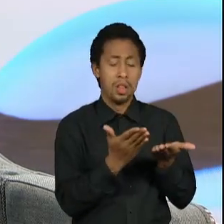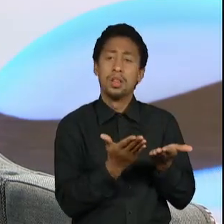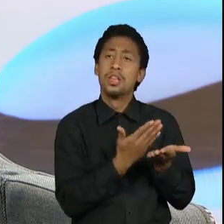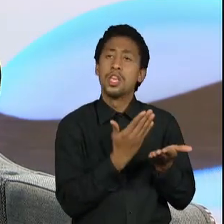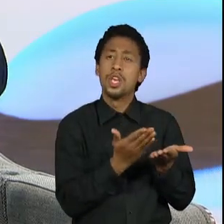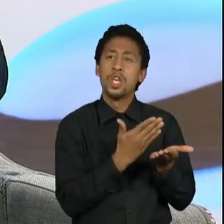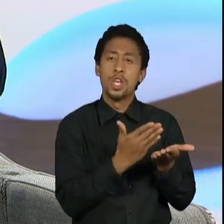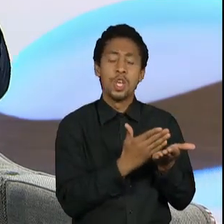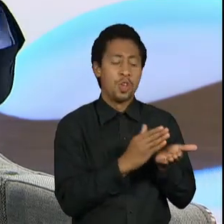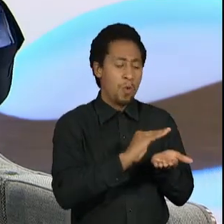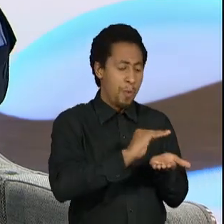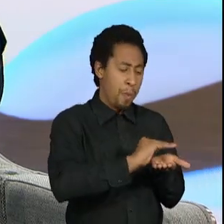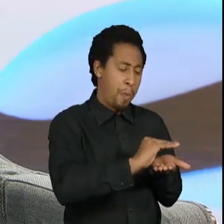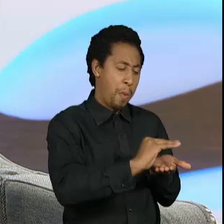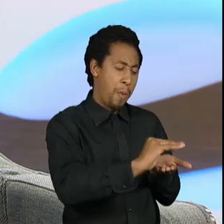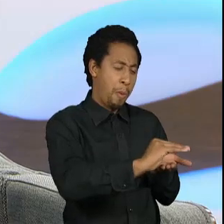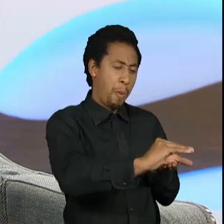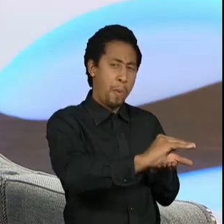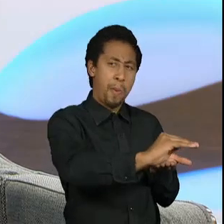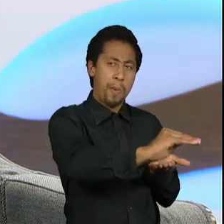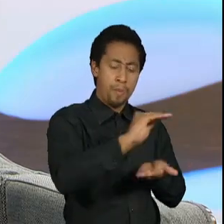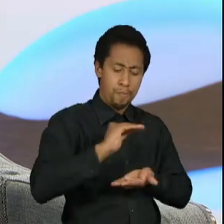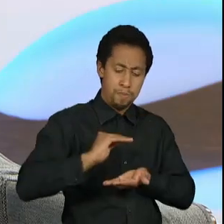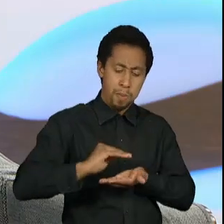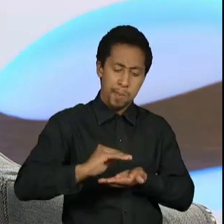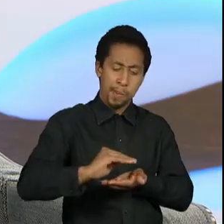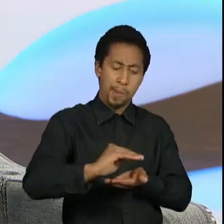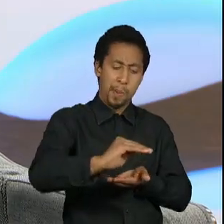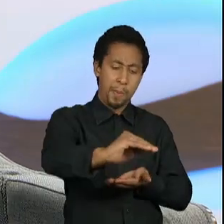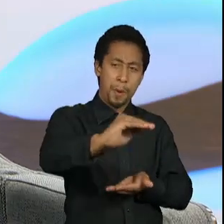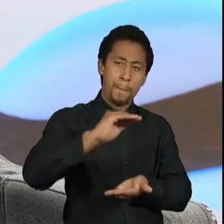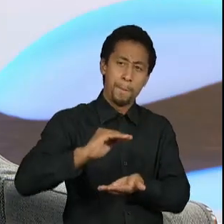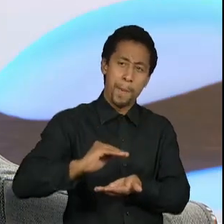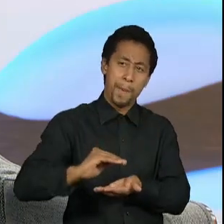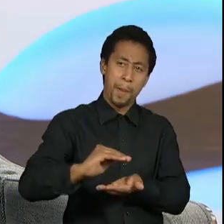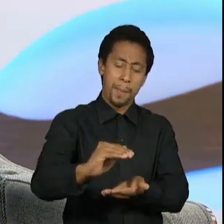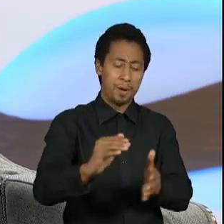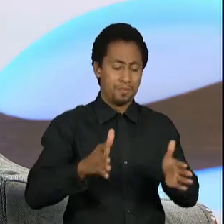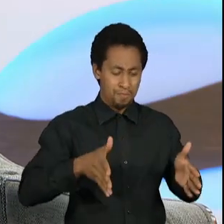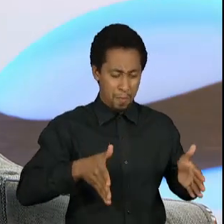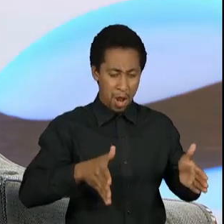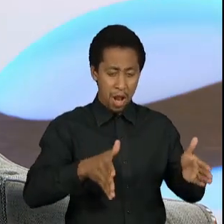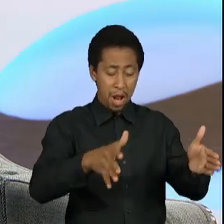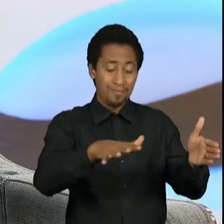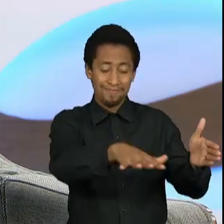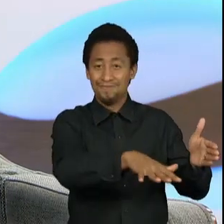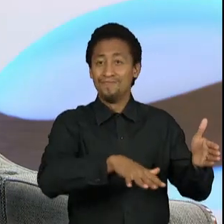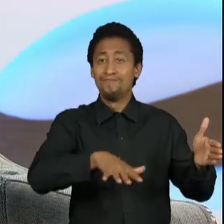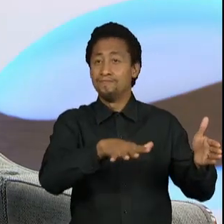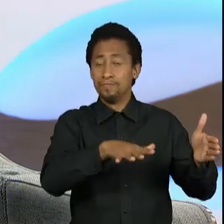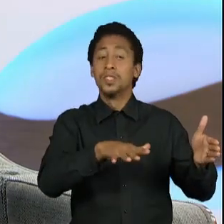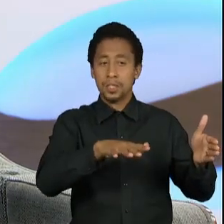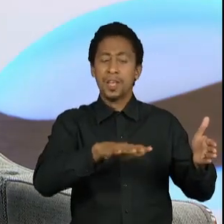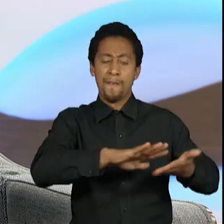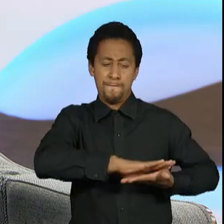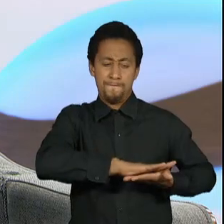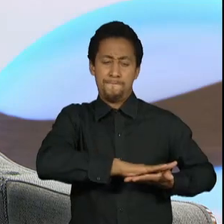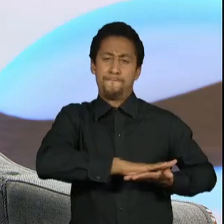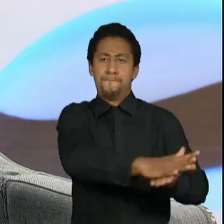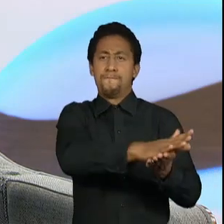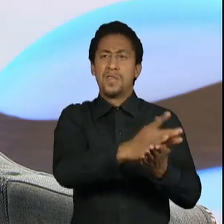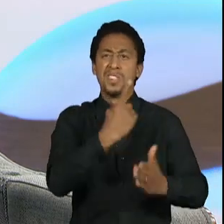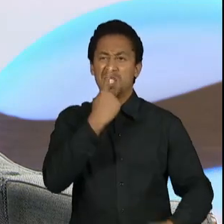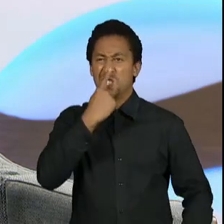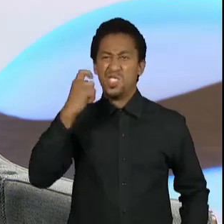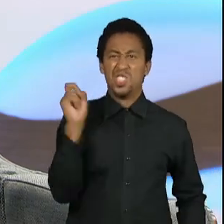descartados e que eram livros que tinham sido escritos durante a União Soviética e